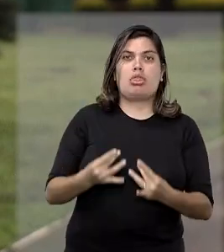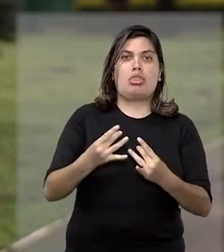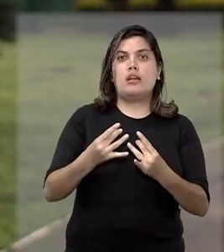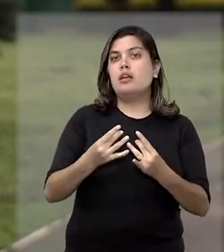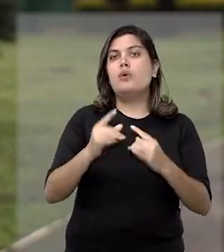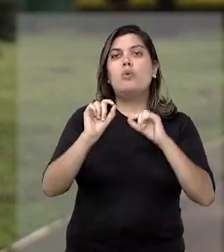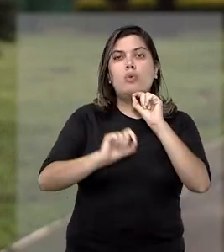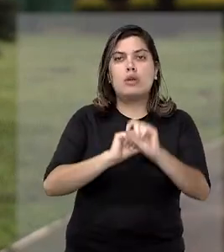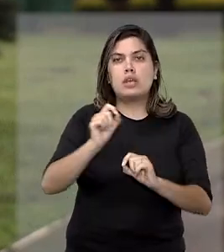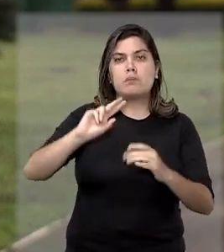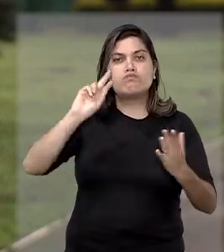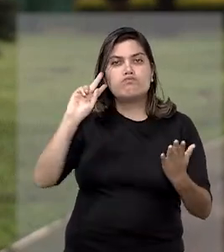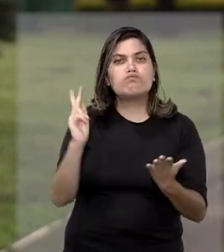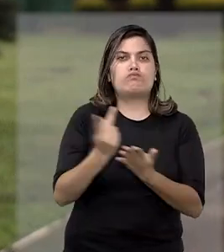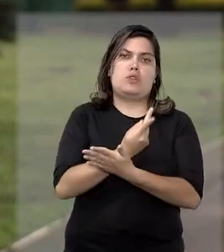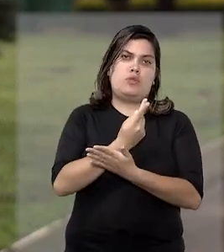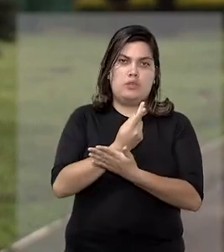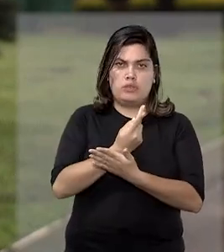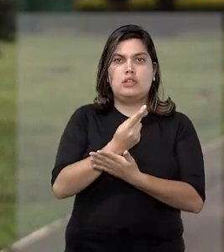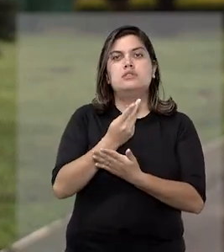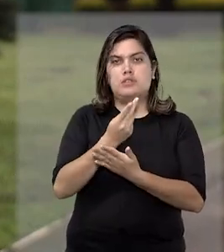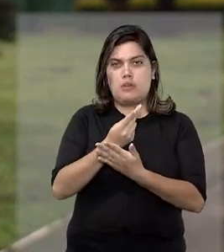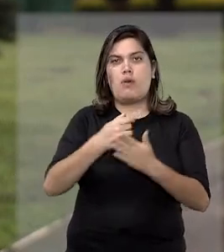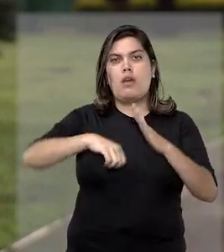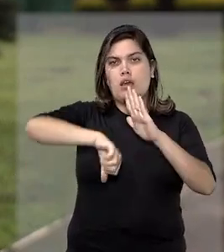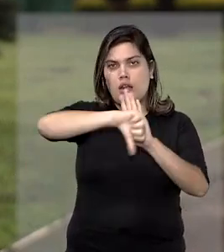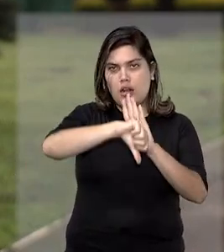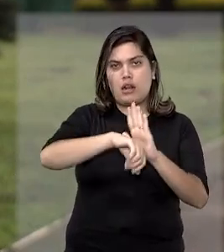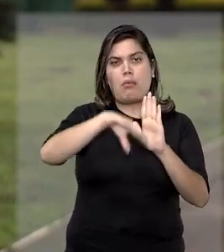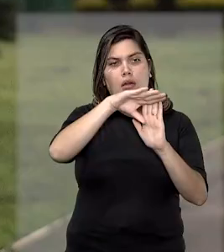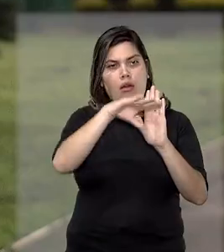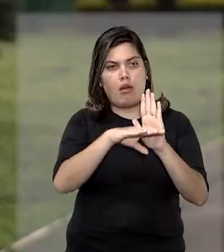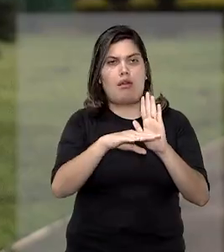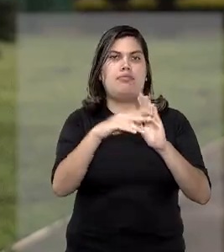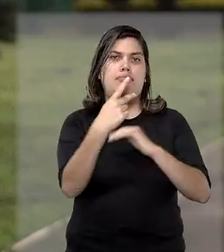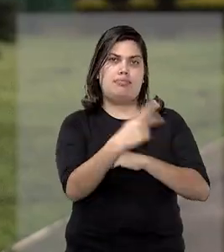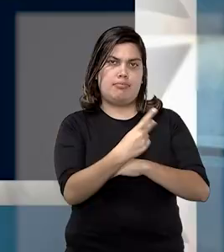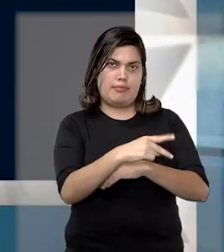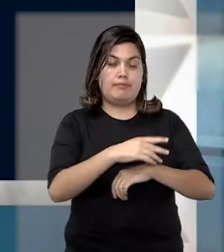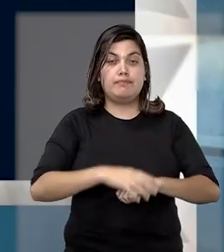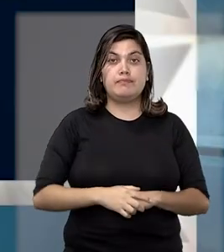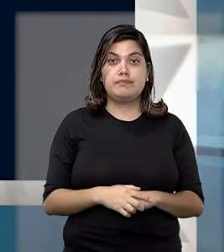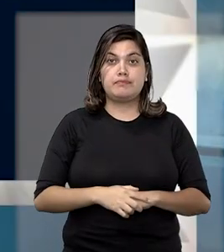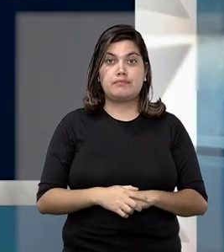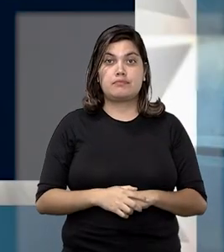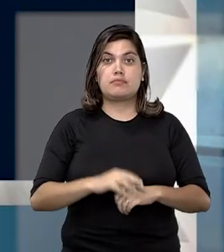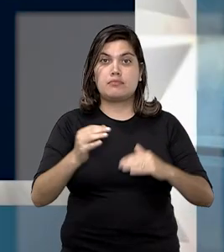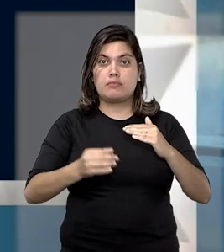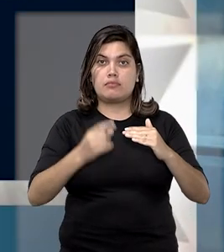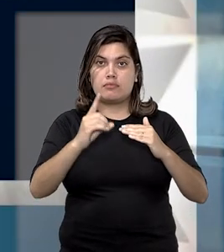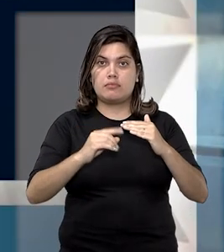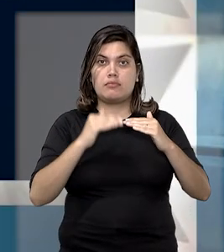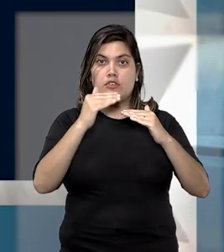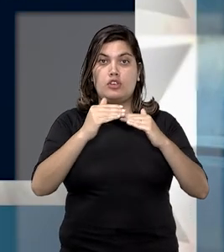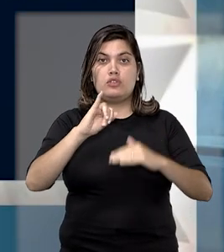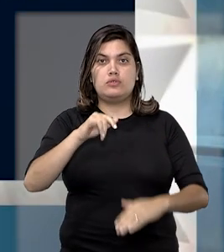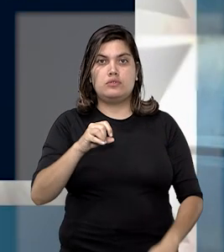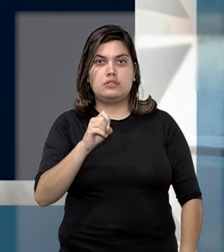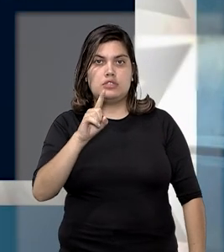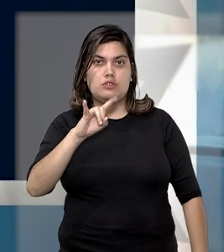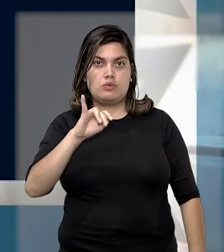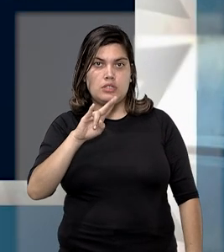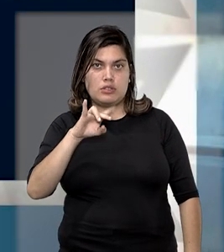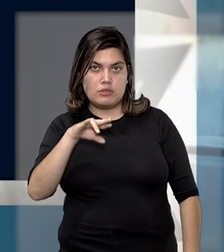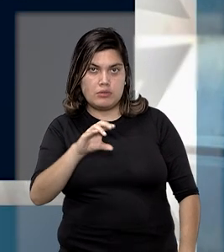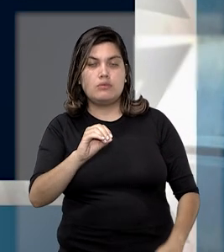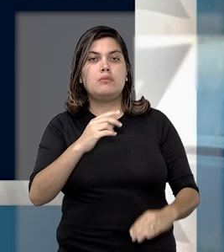detalhes em que circunstâncias ocorreram os delitos imputados a ele. O desembargador convocado, Jesuíno Rissato,